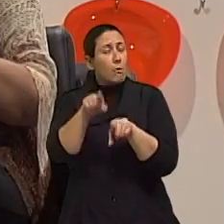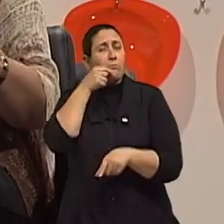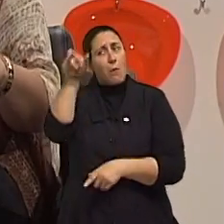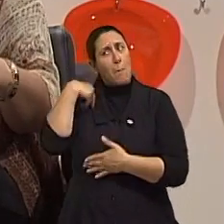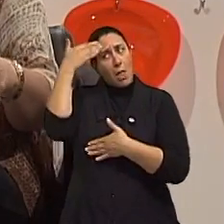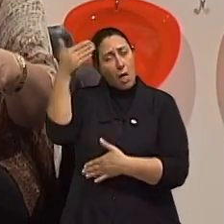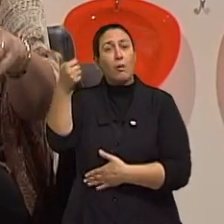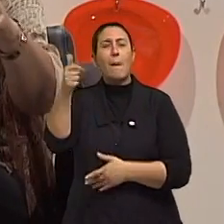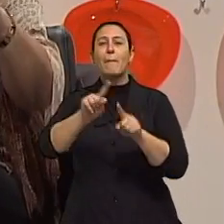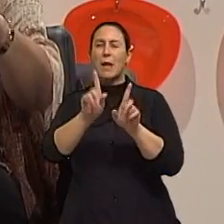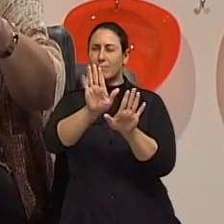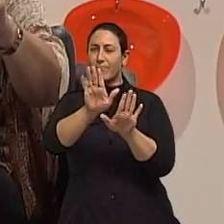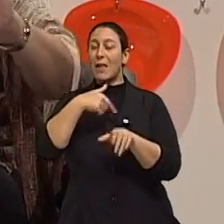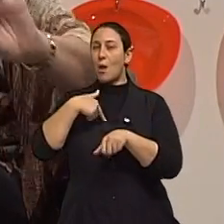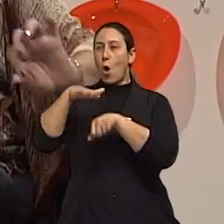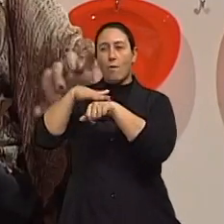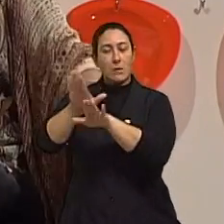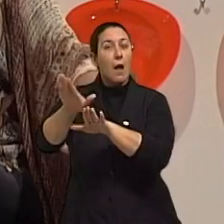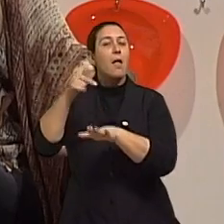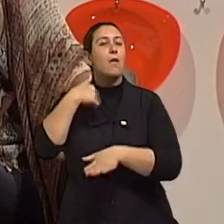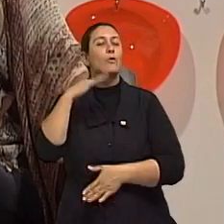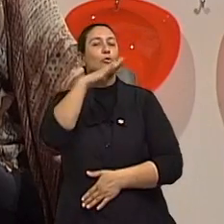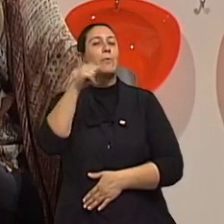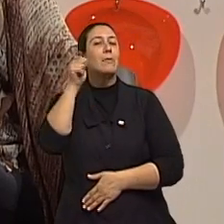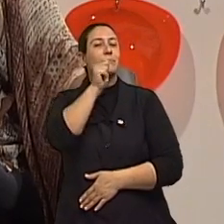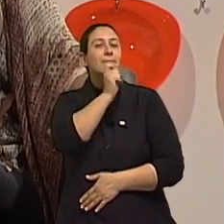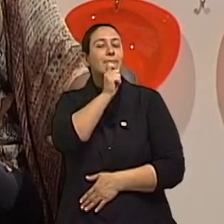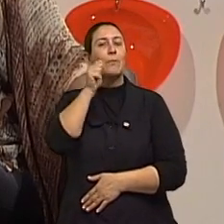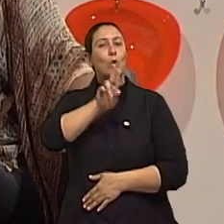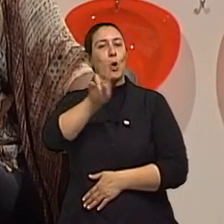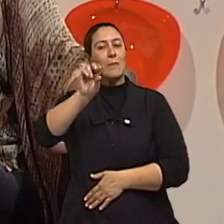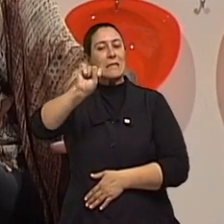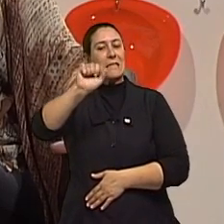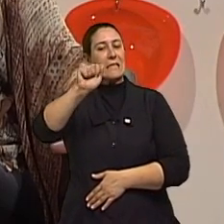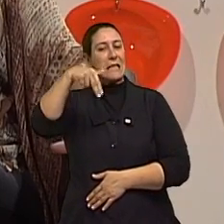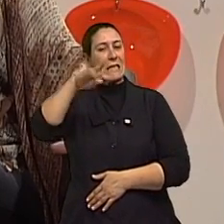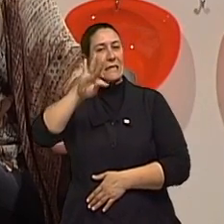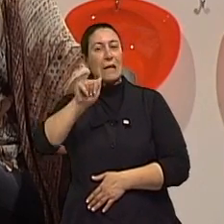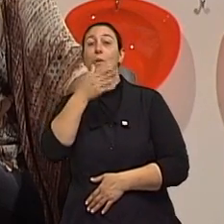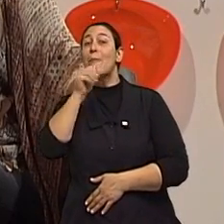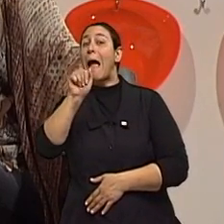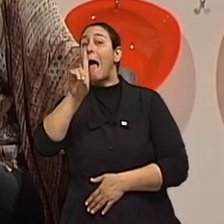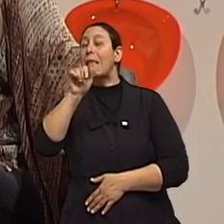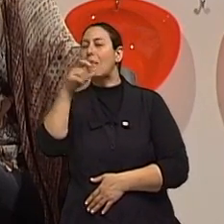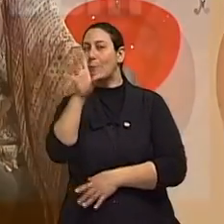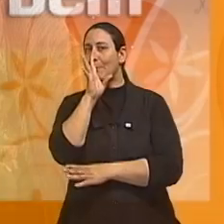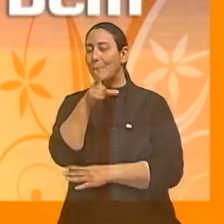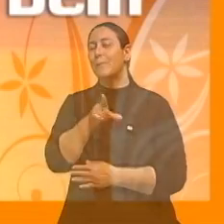começar a conversar, eu vou chamar agora um case da Dona Santa e do seu Adão. Vamos ver essa história?